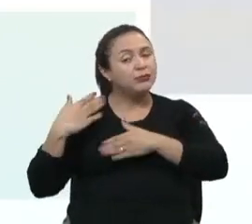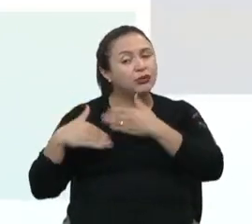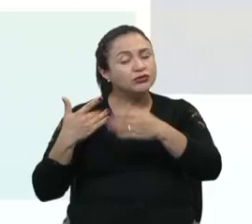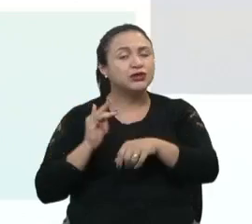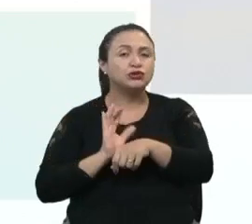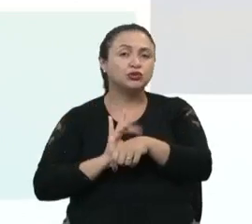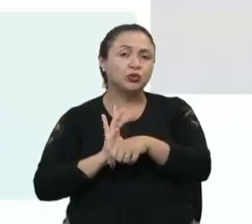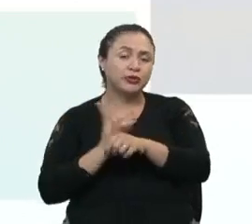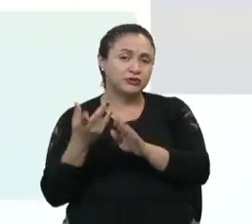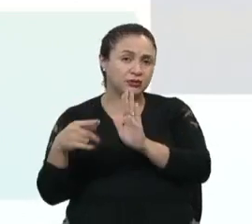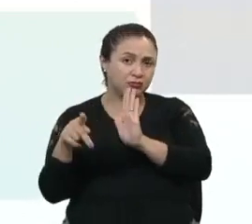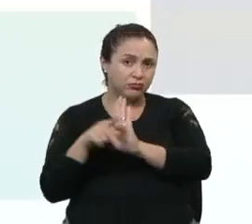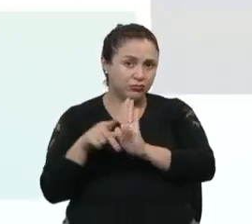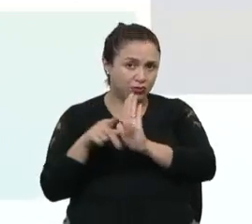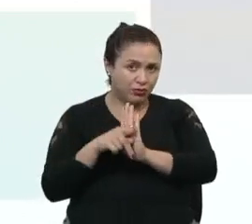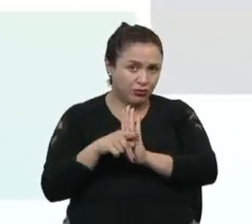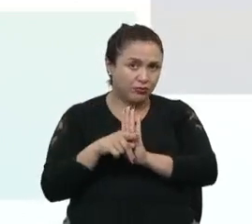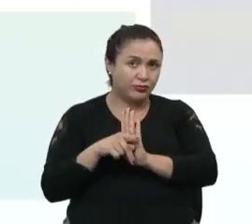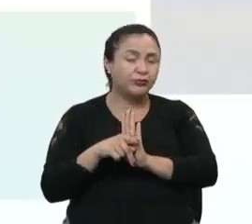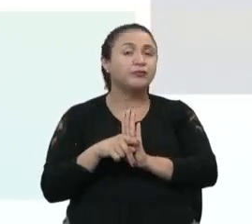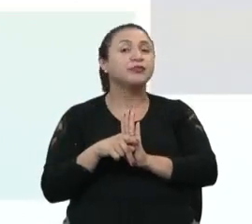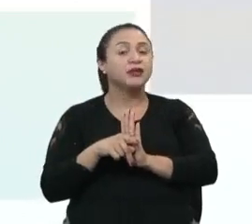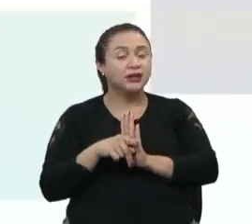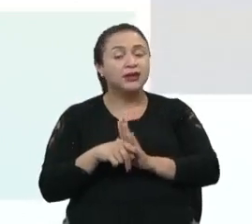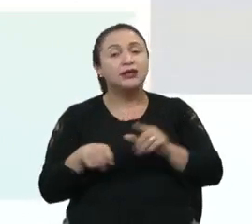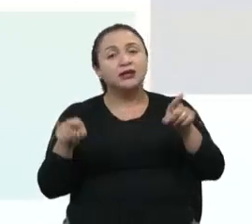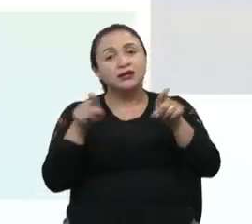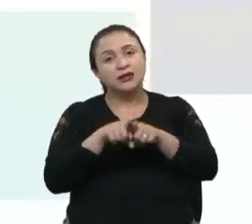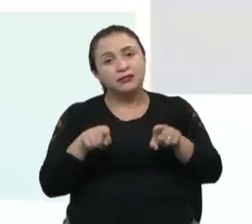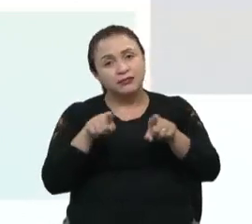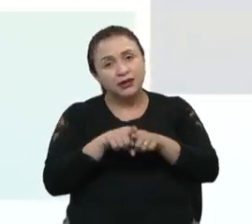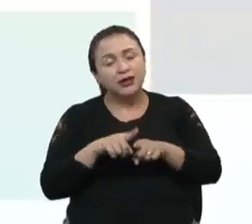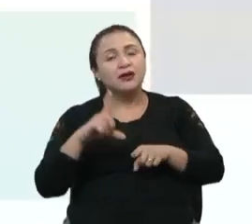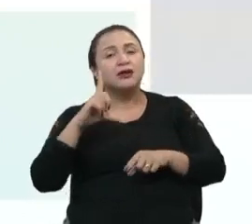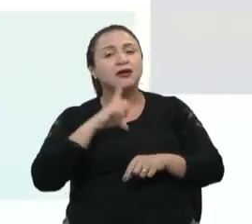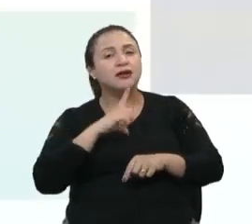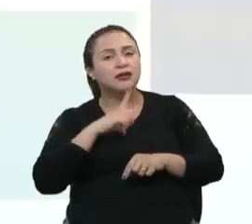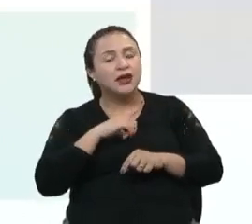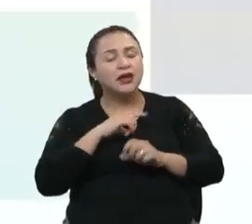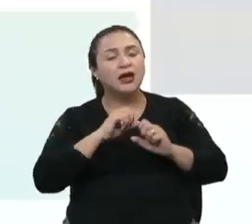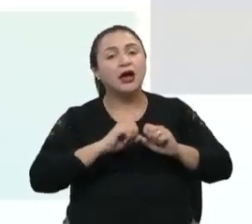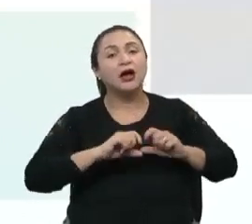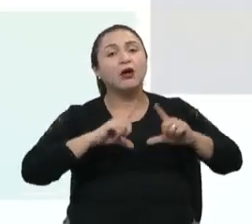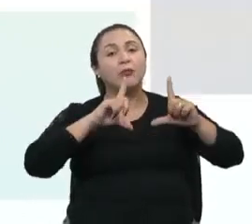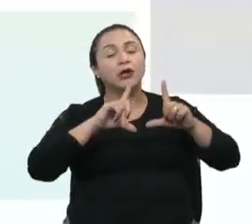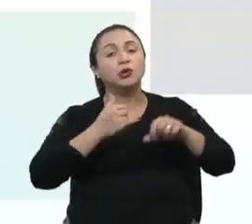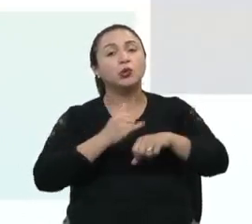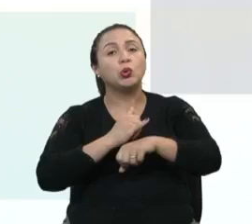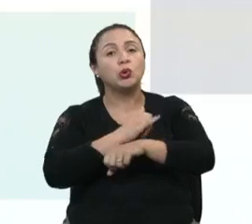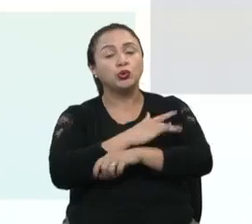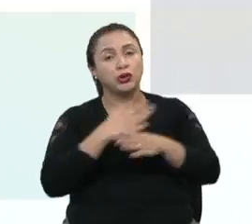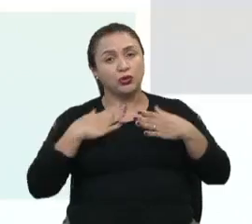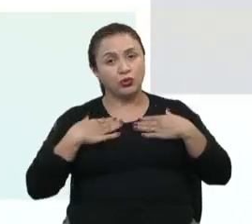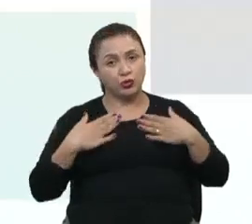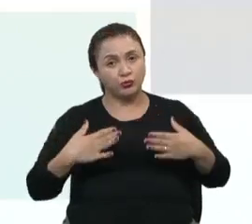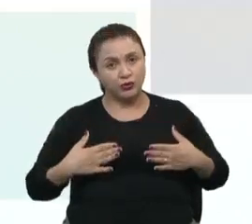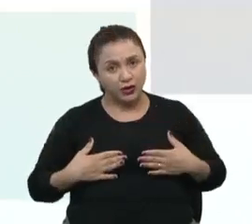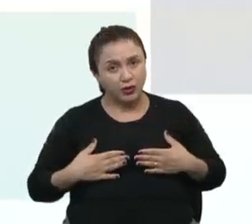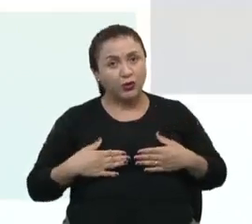degenerativos. E também temos aumento da gordura corporal,